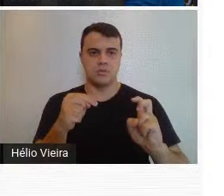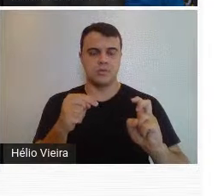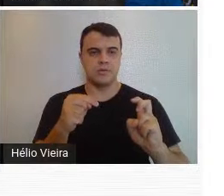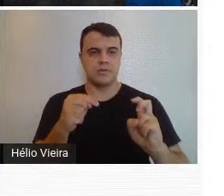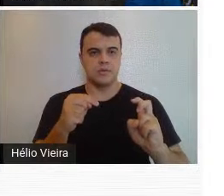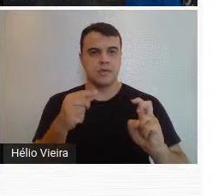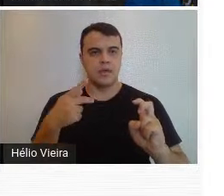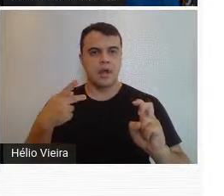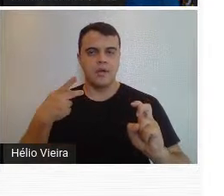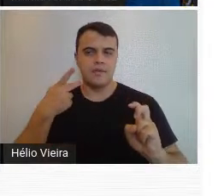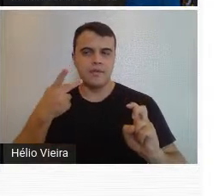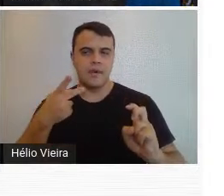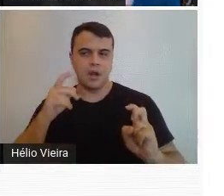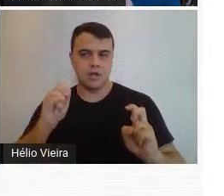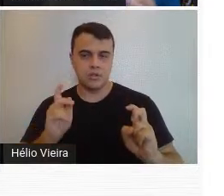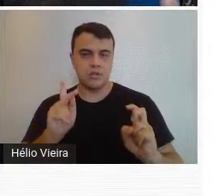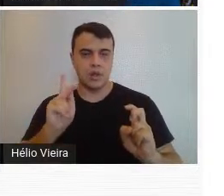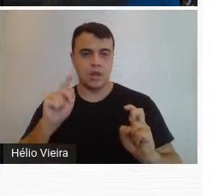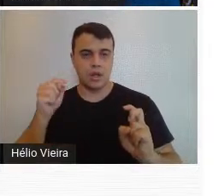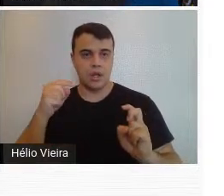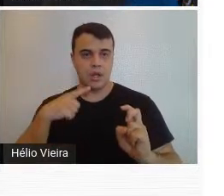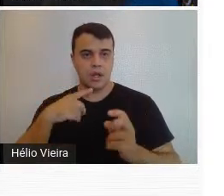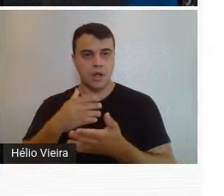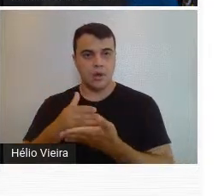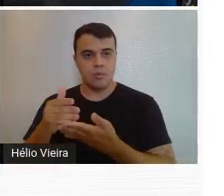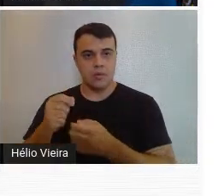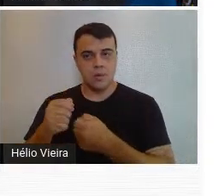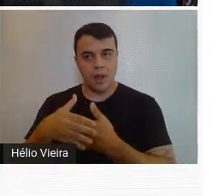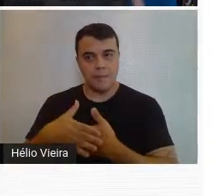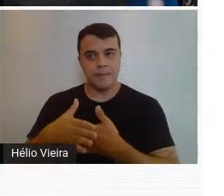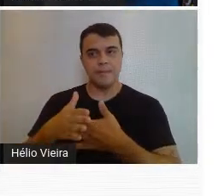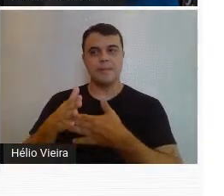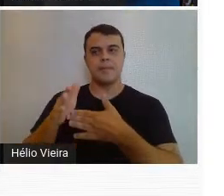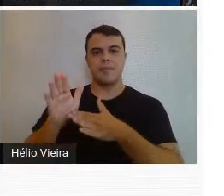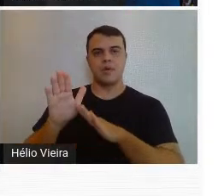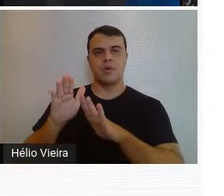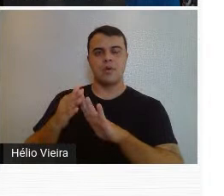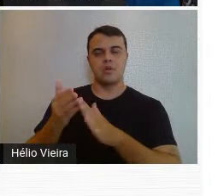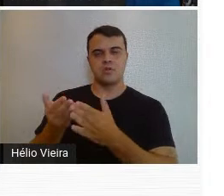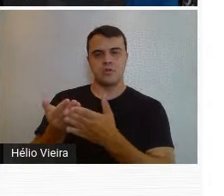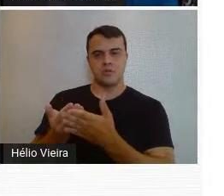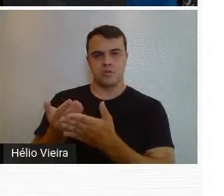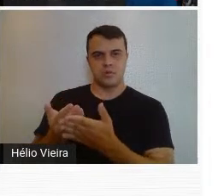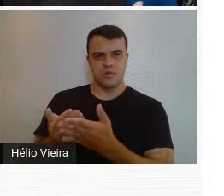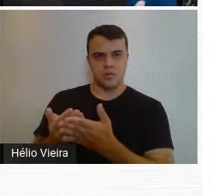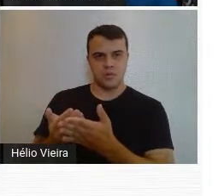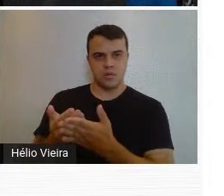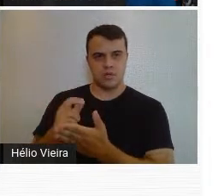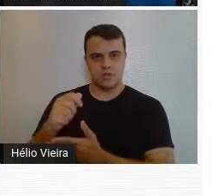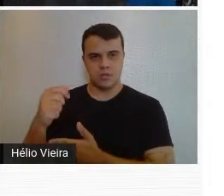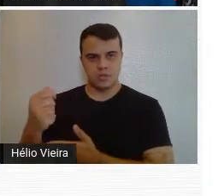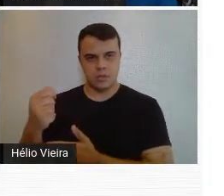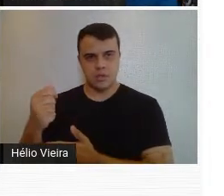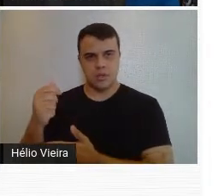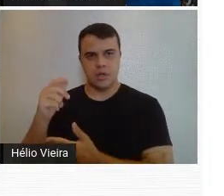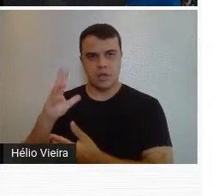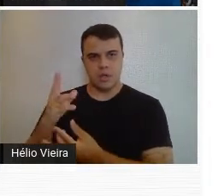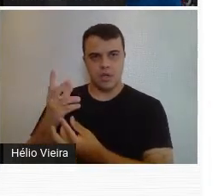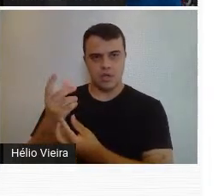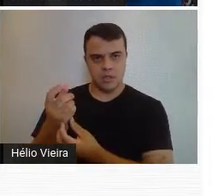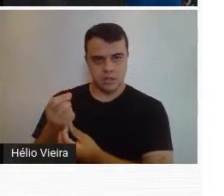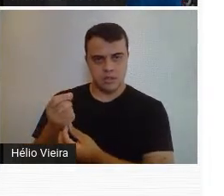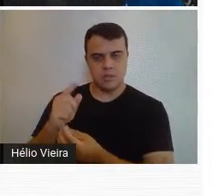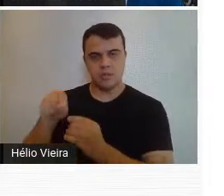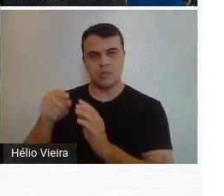do discurso do Juscelino quando ele inaugurou a escola, o Instituto de Belas Artes, que depois tornou-se a escola